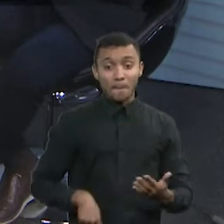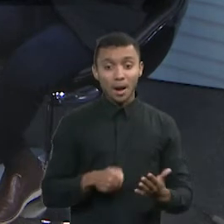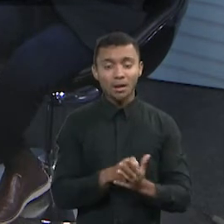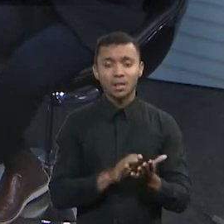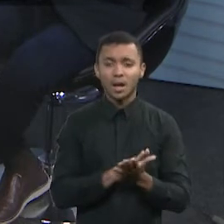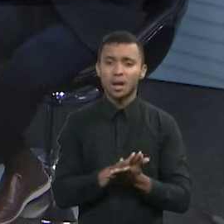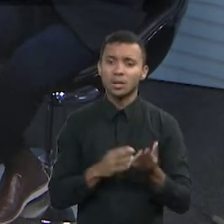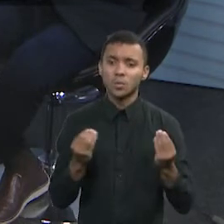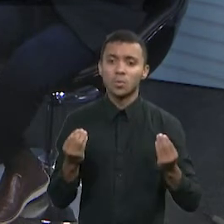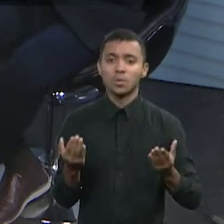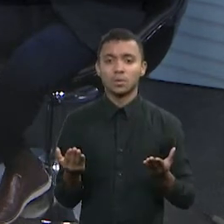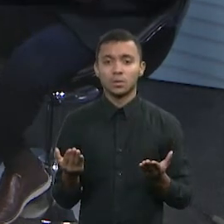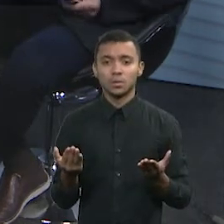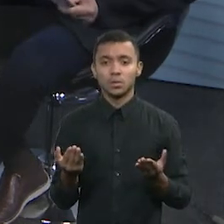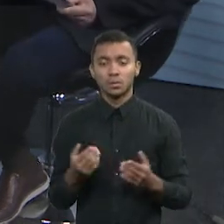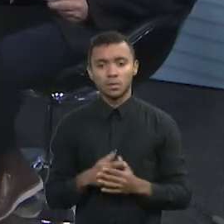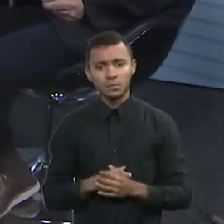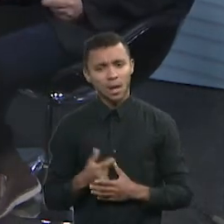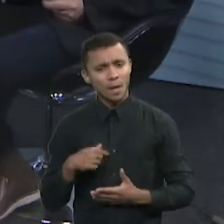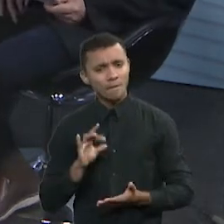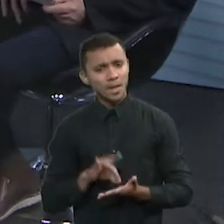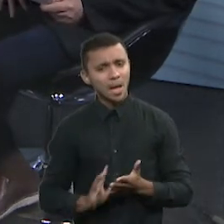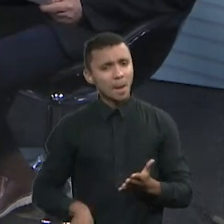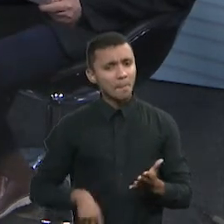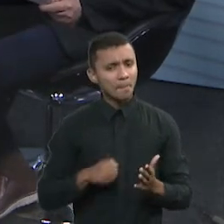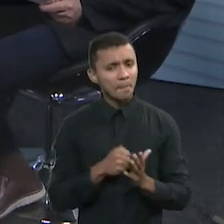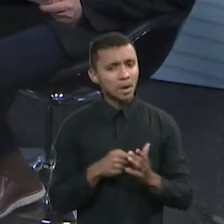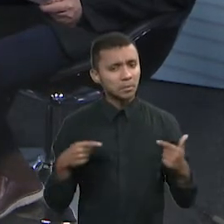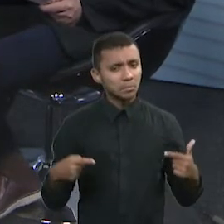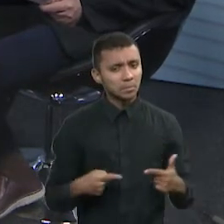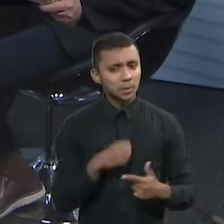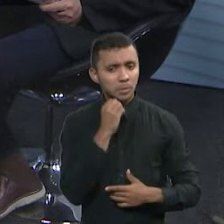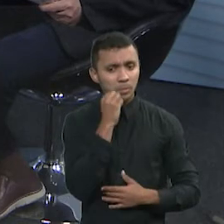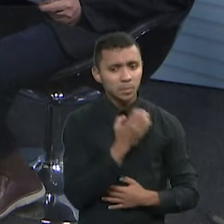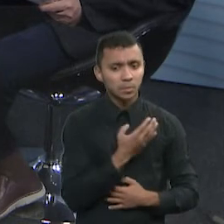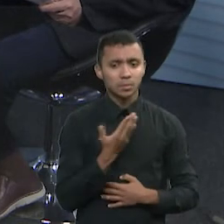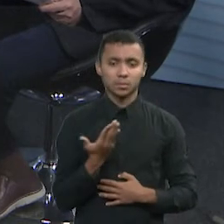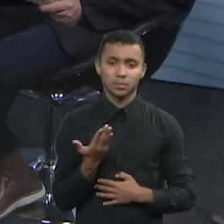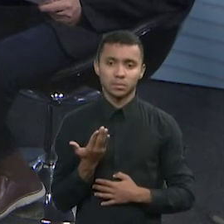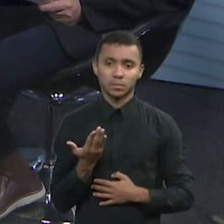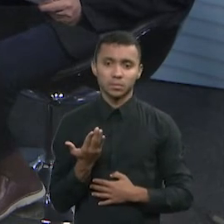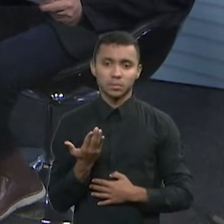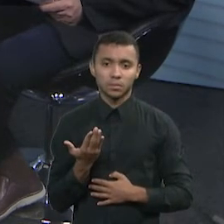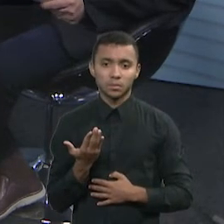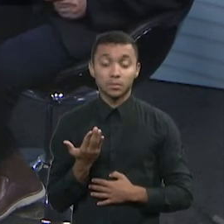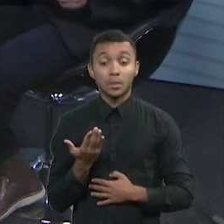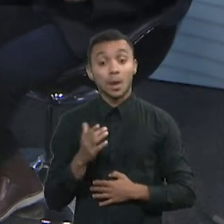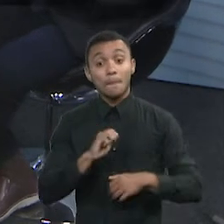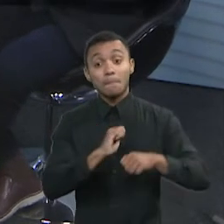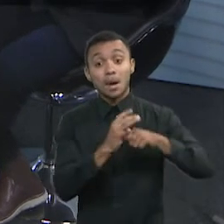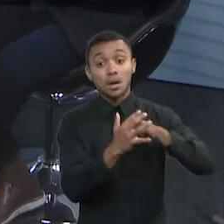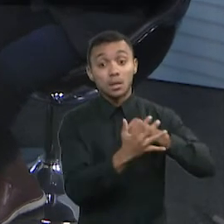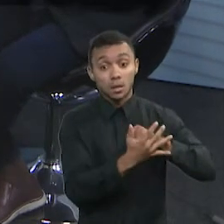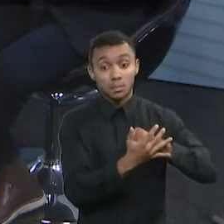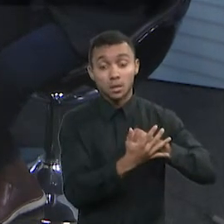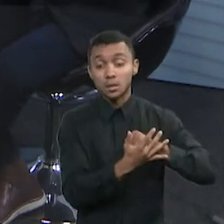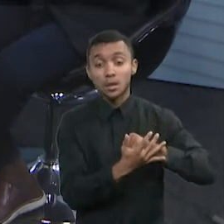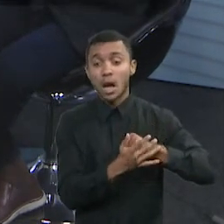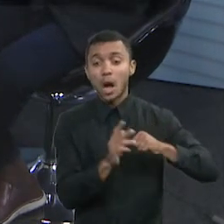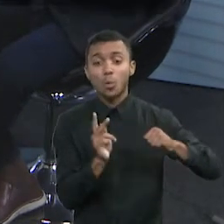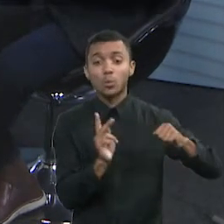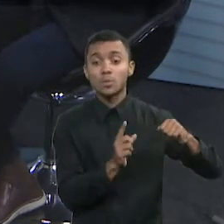assim, é, então, vale a pena eu pagar em dia também, né? Eu estou aqui colocando não o caso da pandemia, porque a pandemia foi um caso